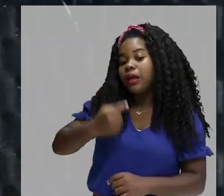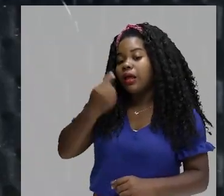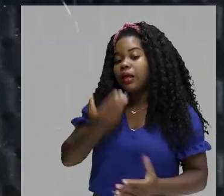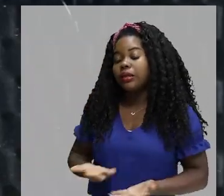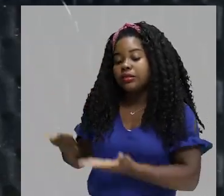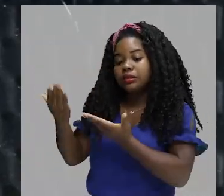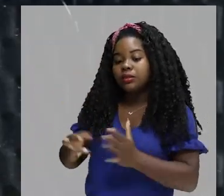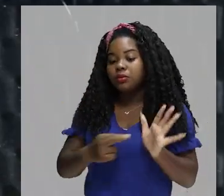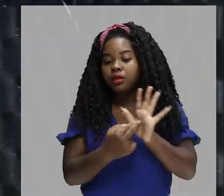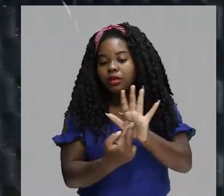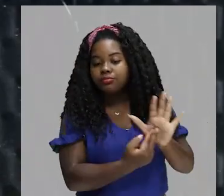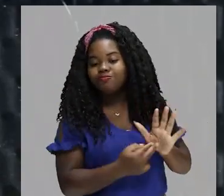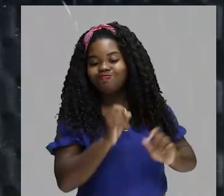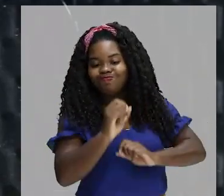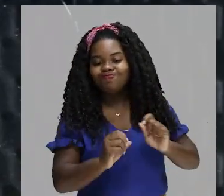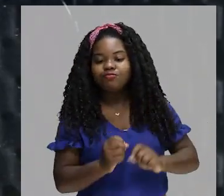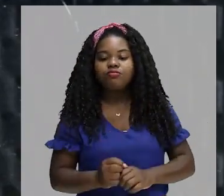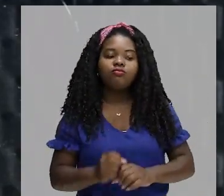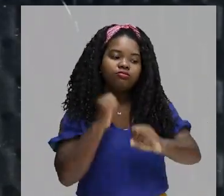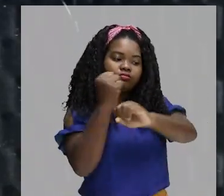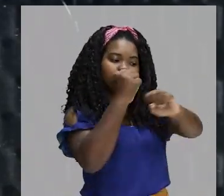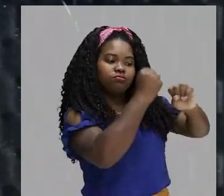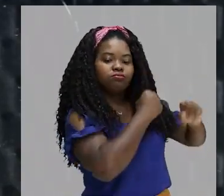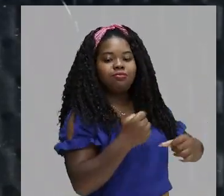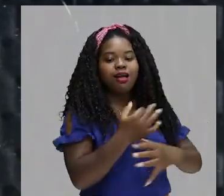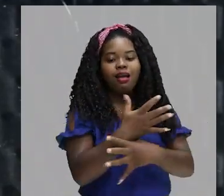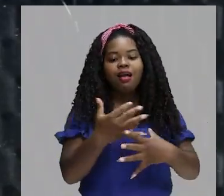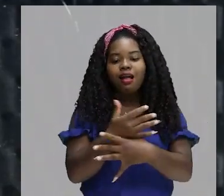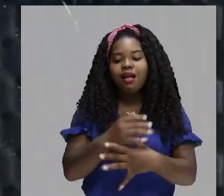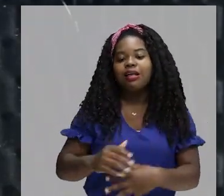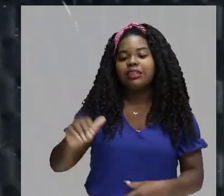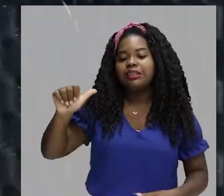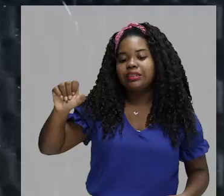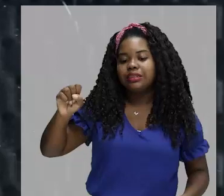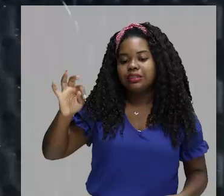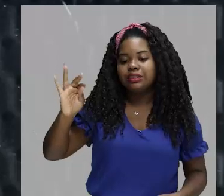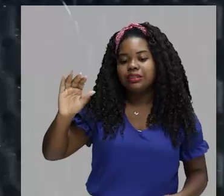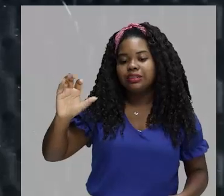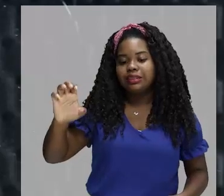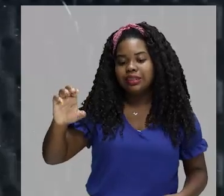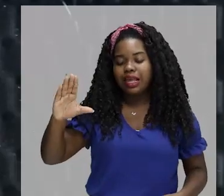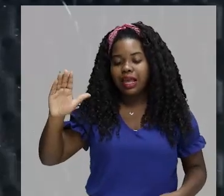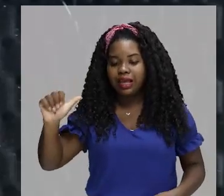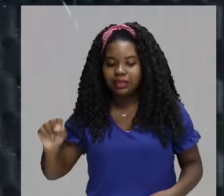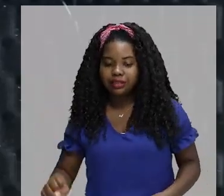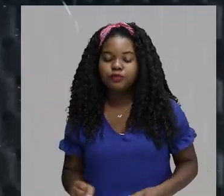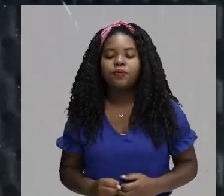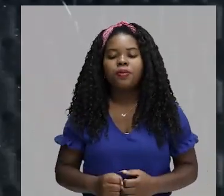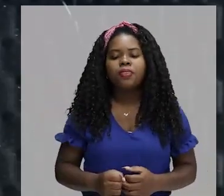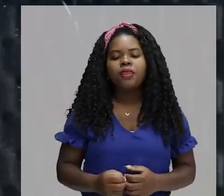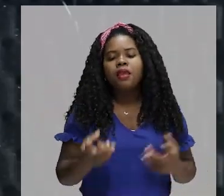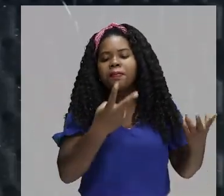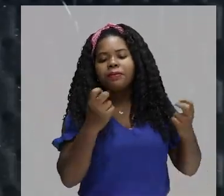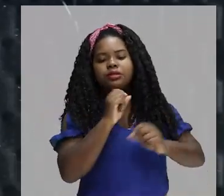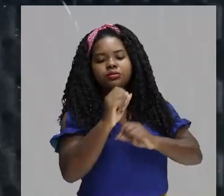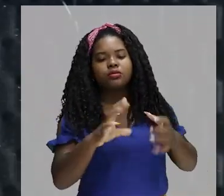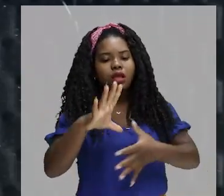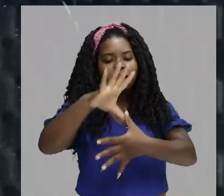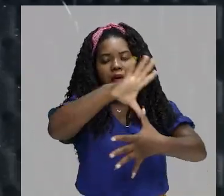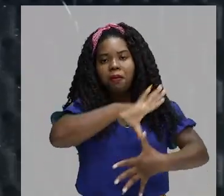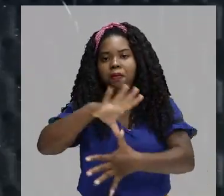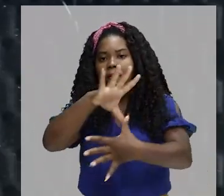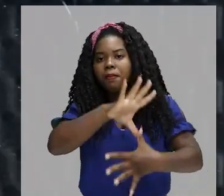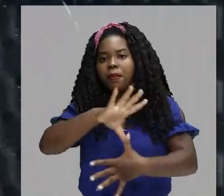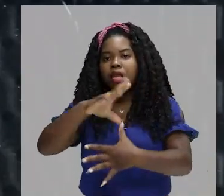representatividade de uma construção dos aztecas. Observe que quando se fala dessa América pré-colombiana,